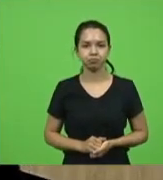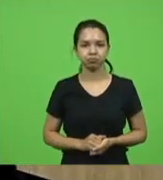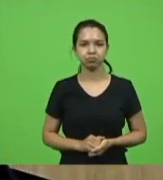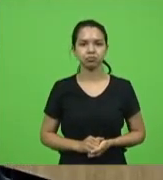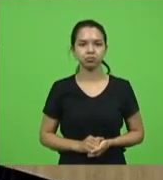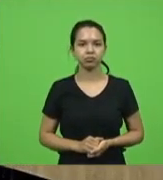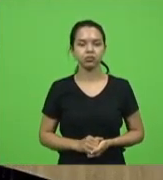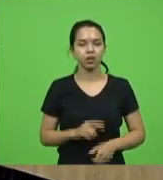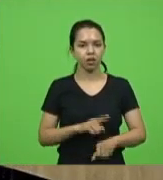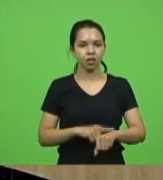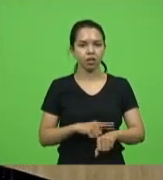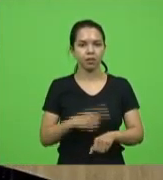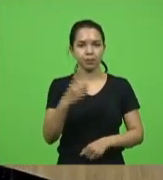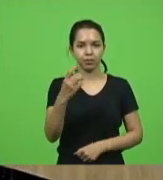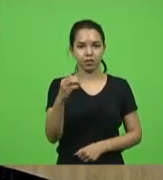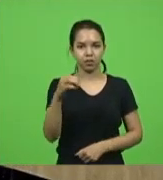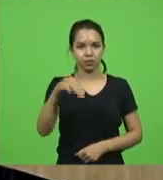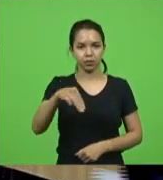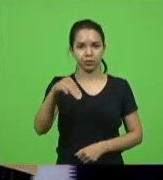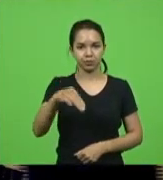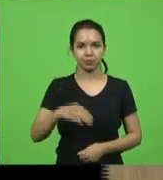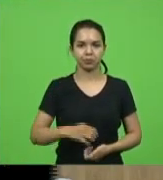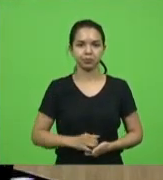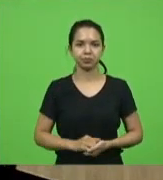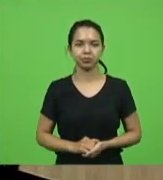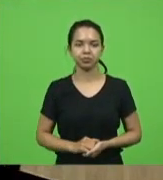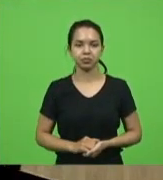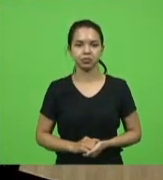Sargento, por 10 minutos. Por favor,